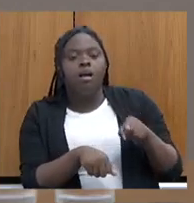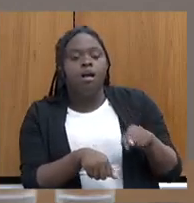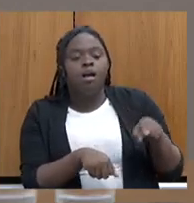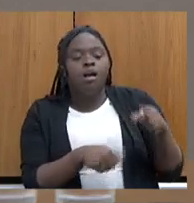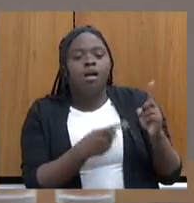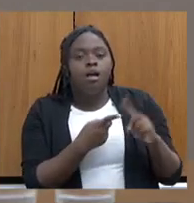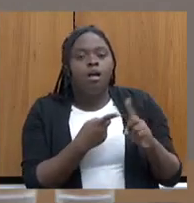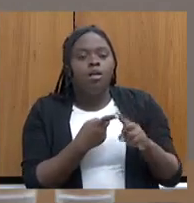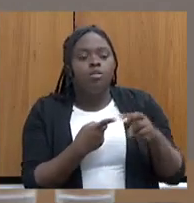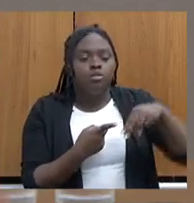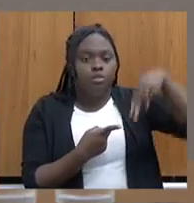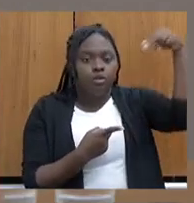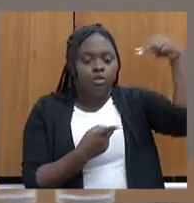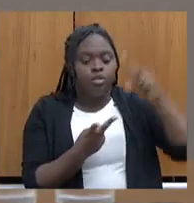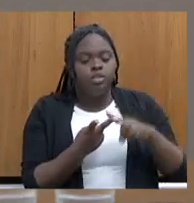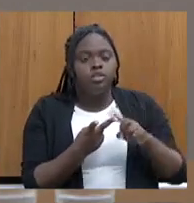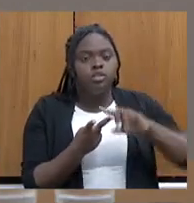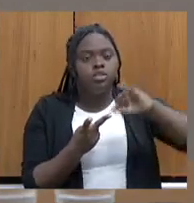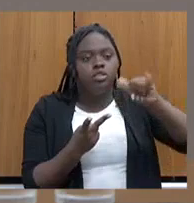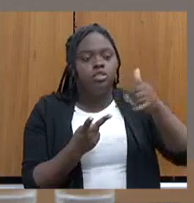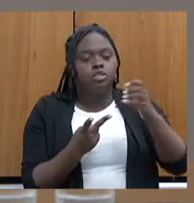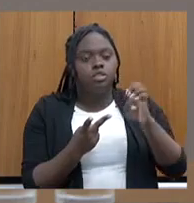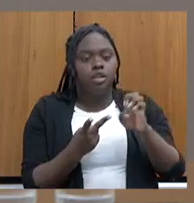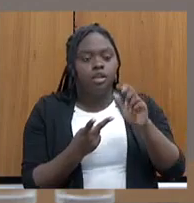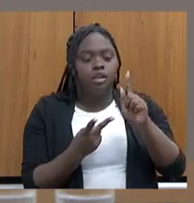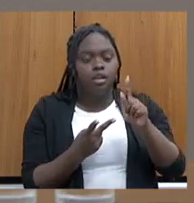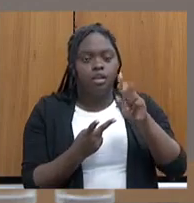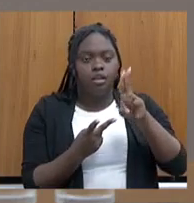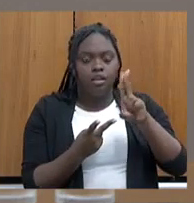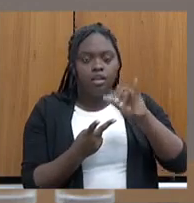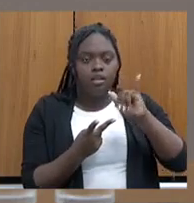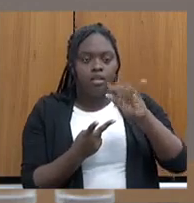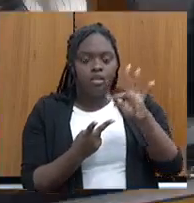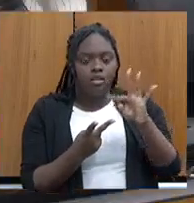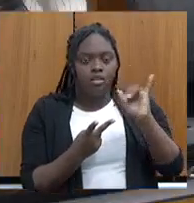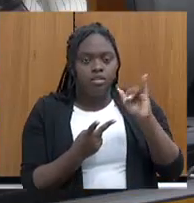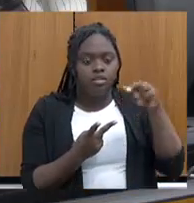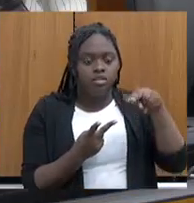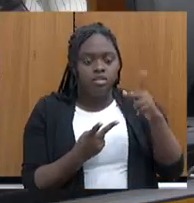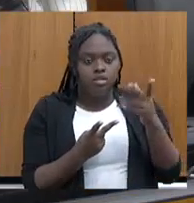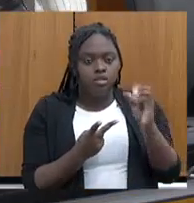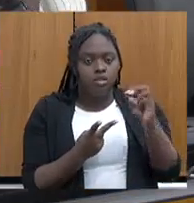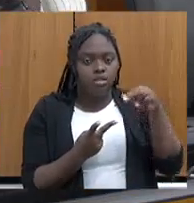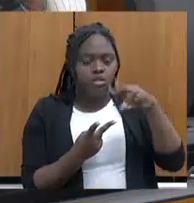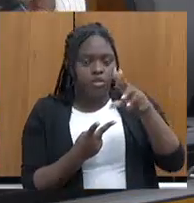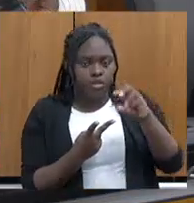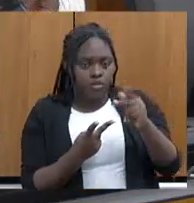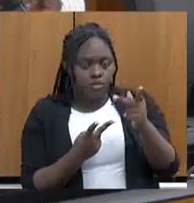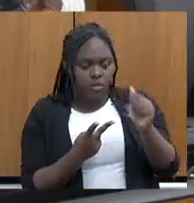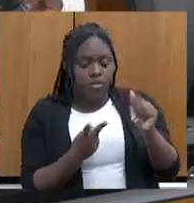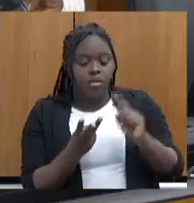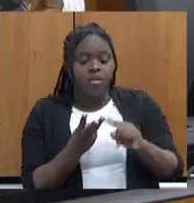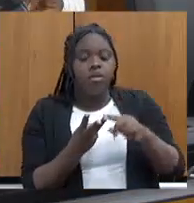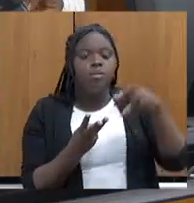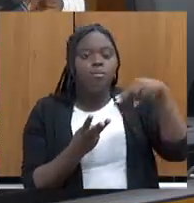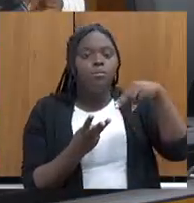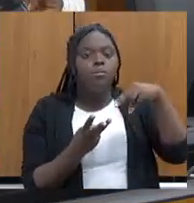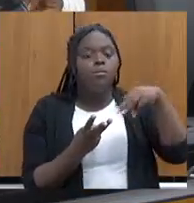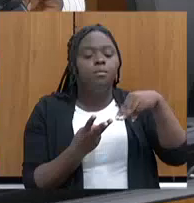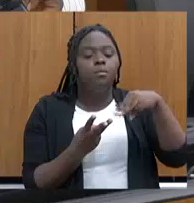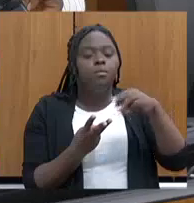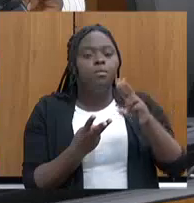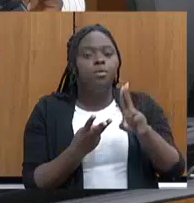Mucuri e Norte. Então, a primeira coisa que nós diagnosticamos é a questão da água. Então, em 2021,